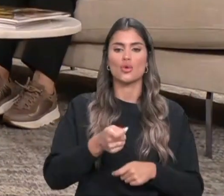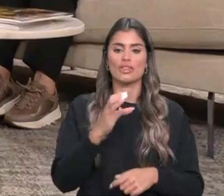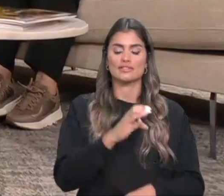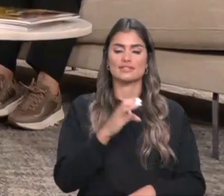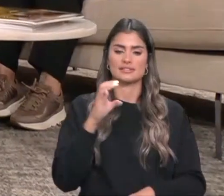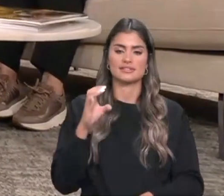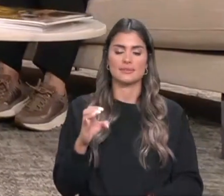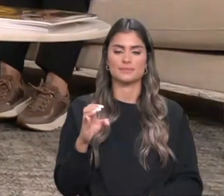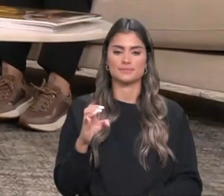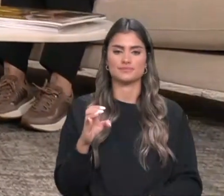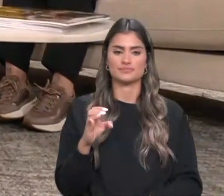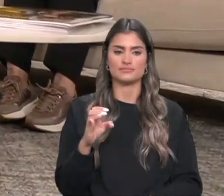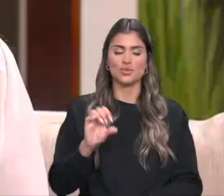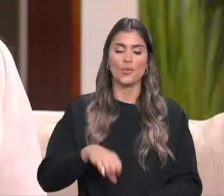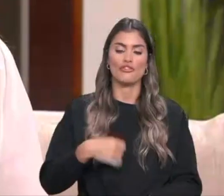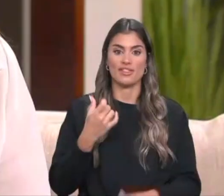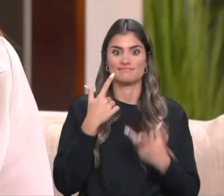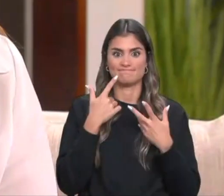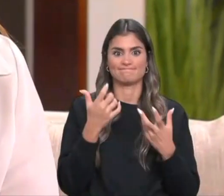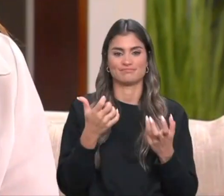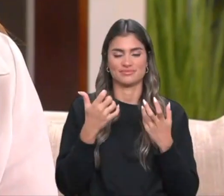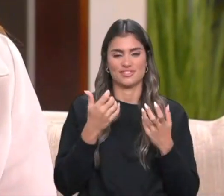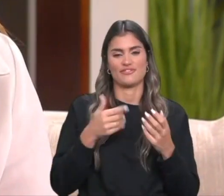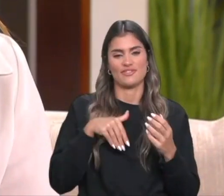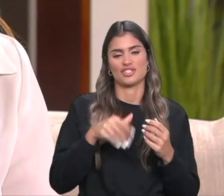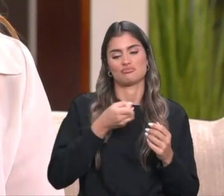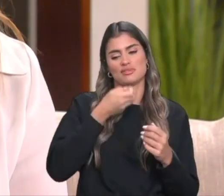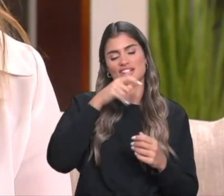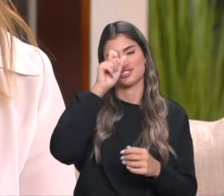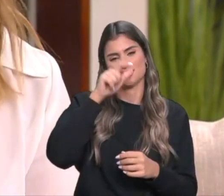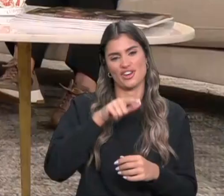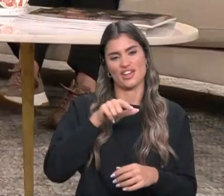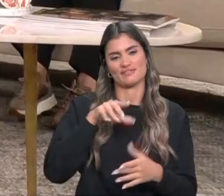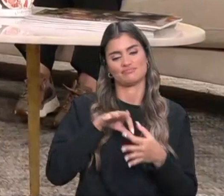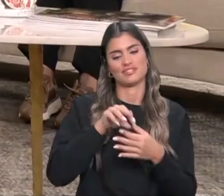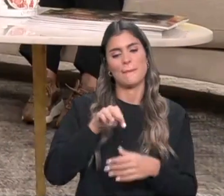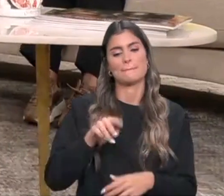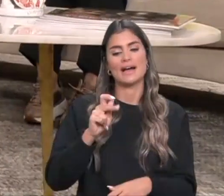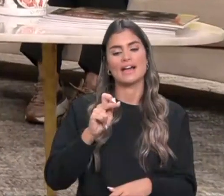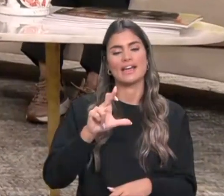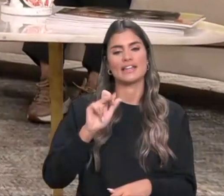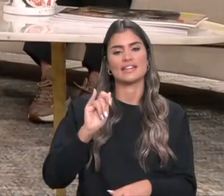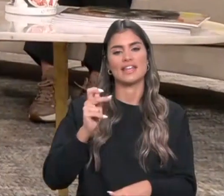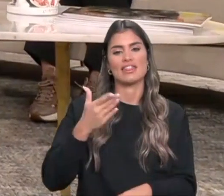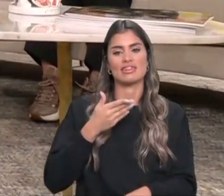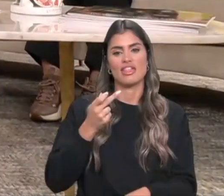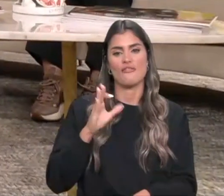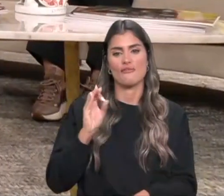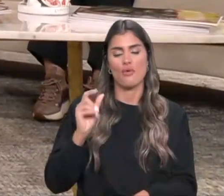e do verde. Vamos lá explicar a história com a Maria da Fonte. Bom, portanto,